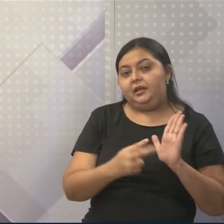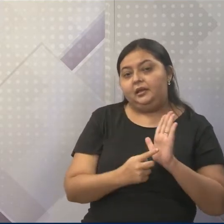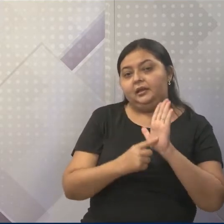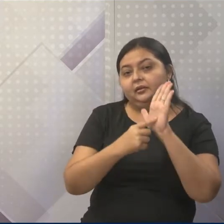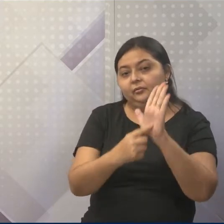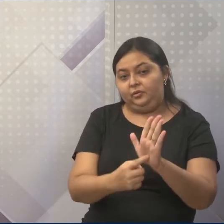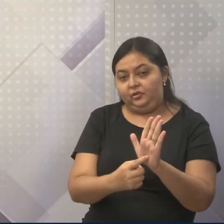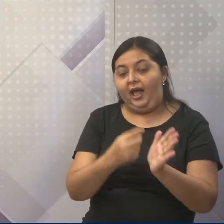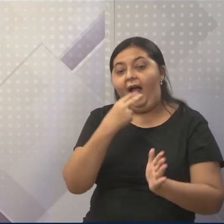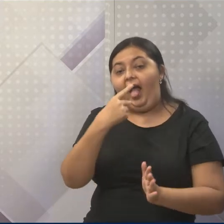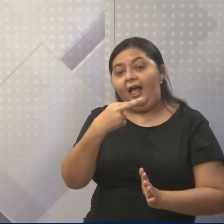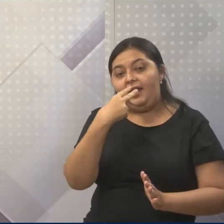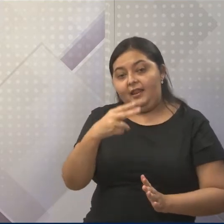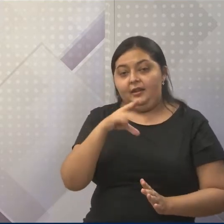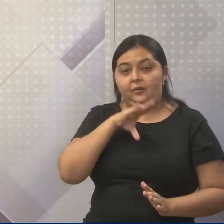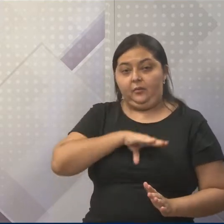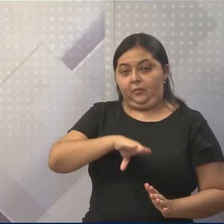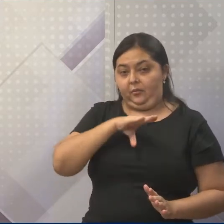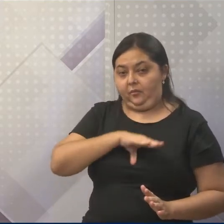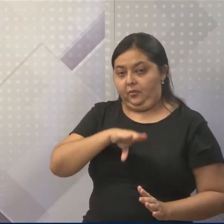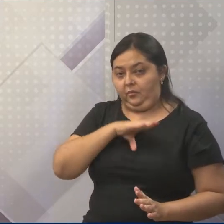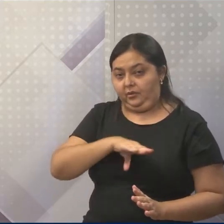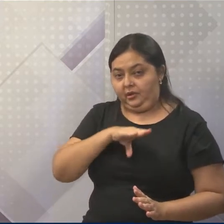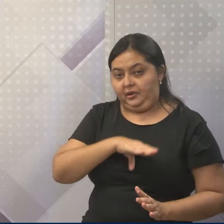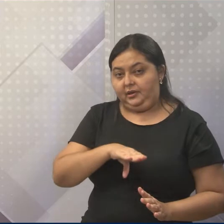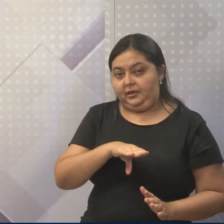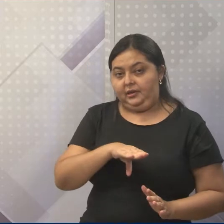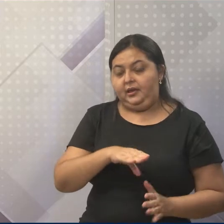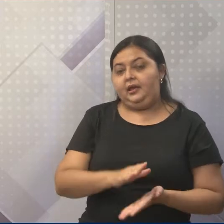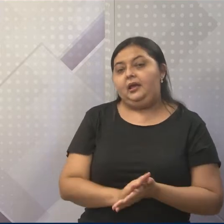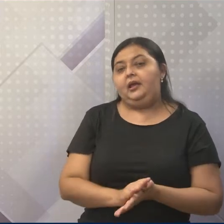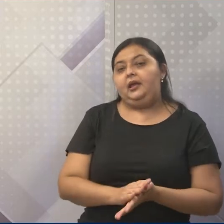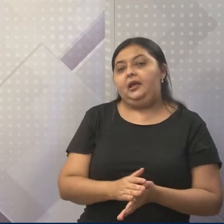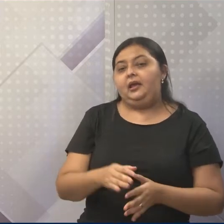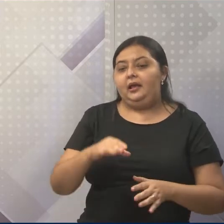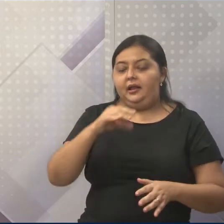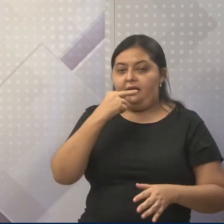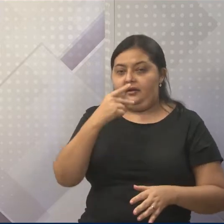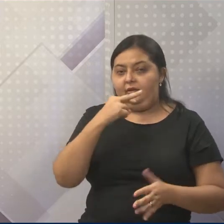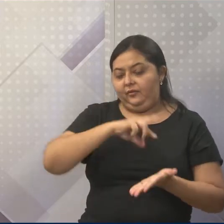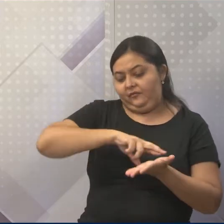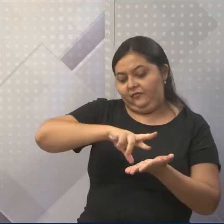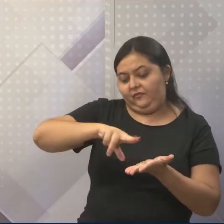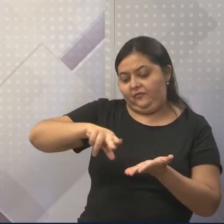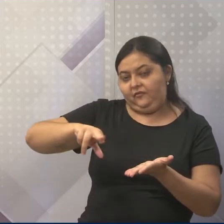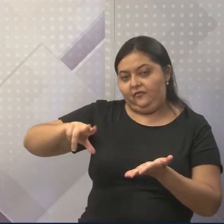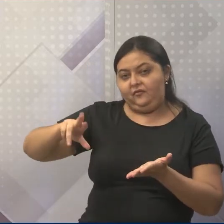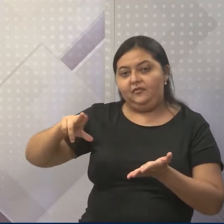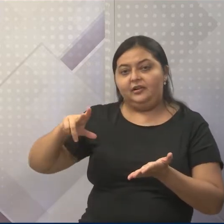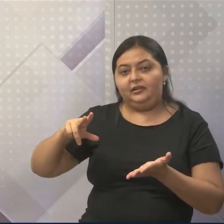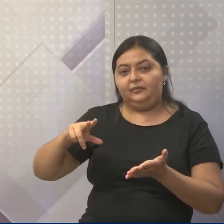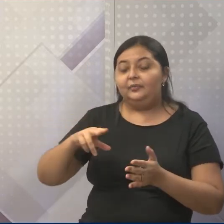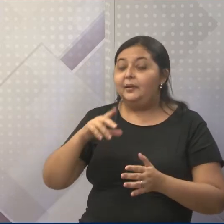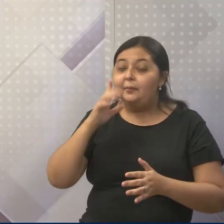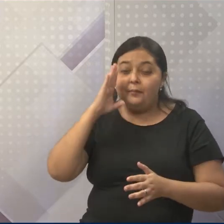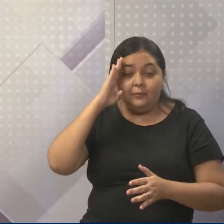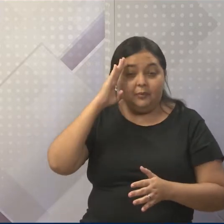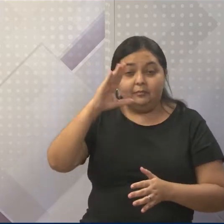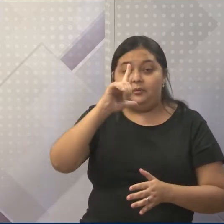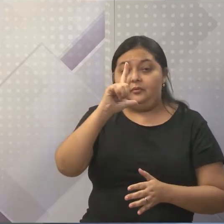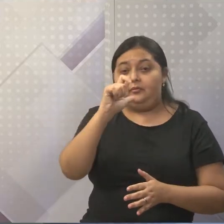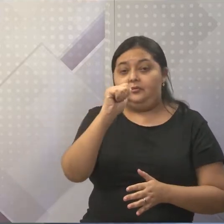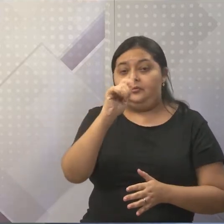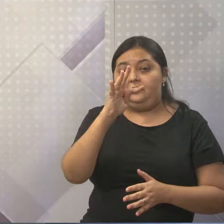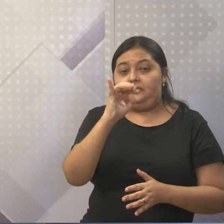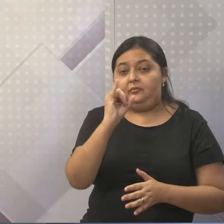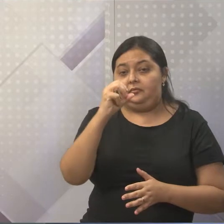língua, a língua portuguesa, ela é originária de várias outras línguas. E, principalmente, o latim. Então,